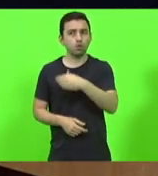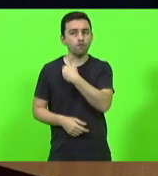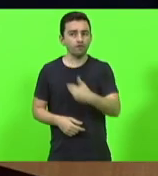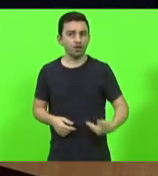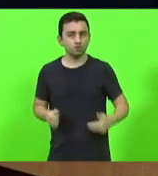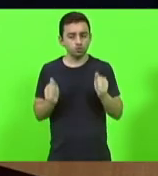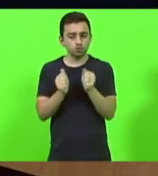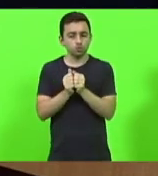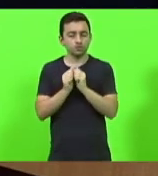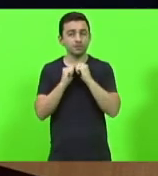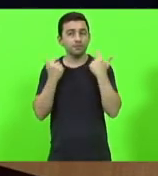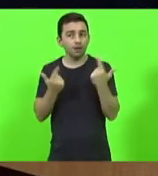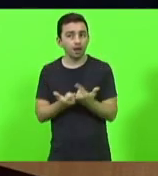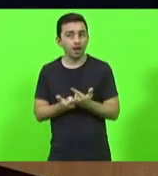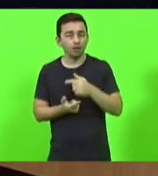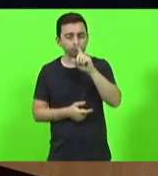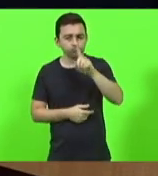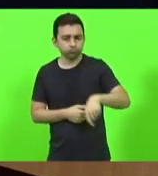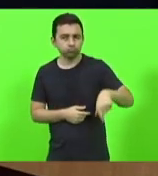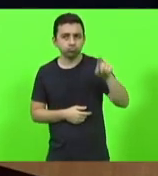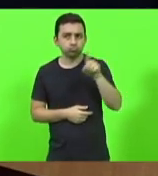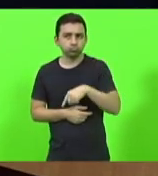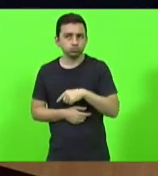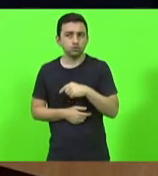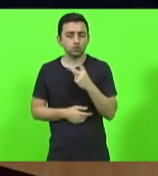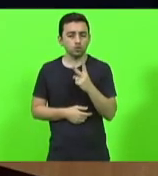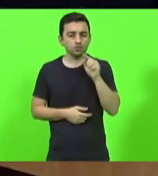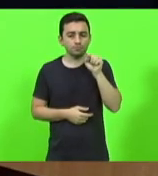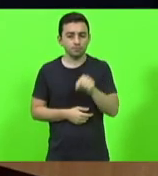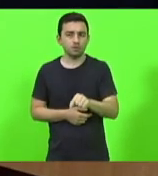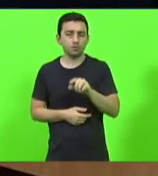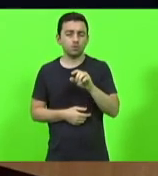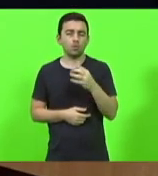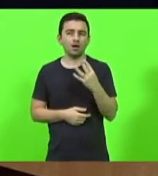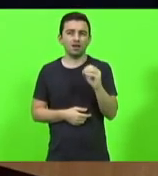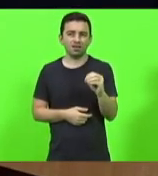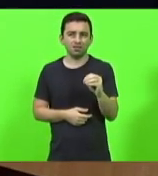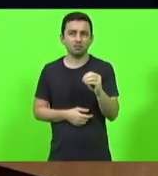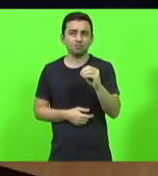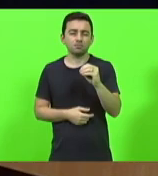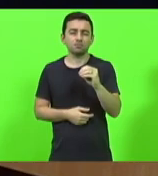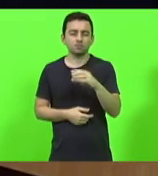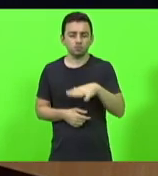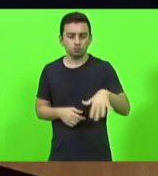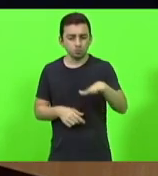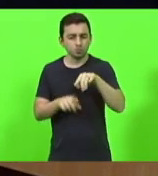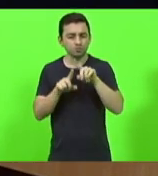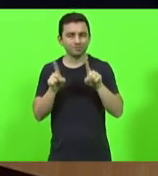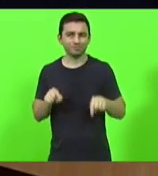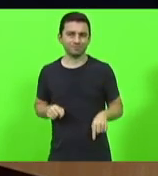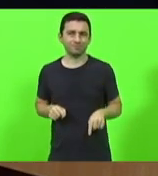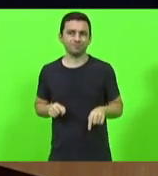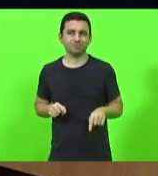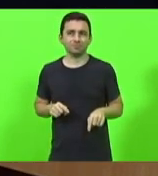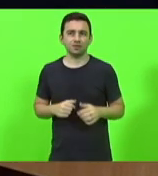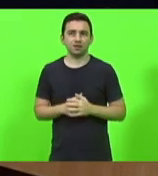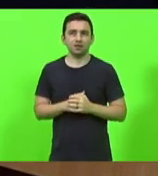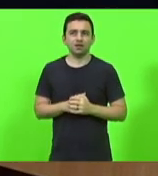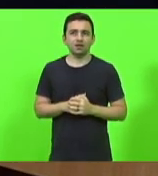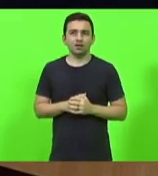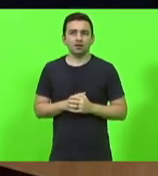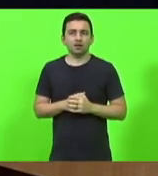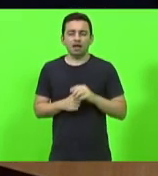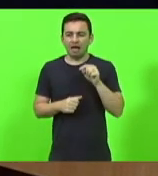Assembleia, extinguiu 2.040 cargos. Então, antes de... E esse projeto que nós estamos votando agora não cria